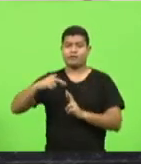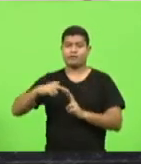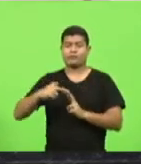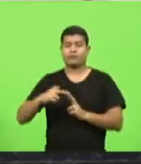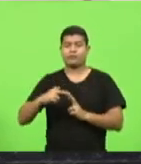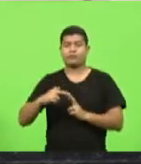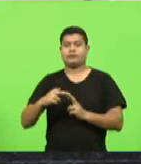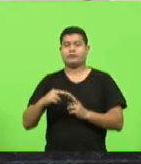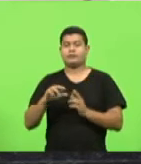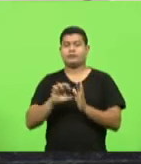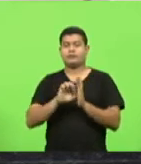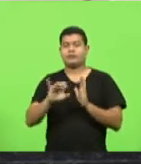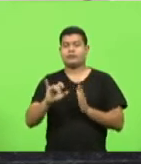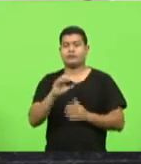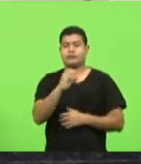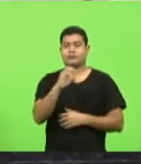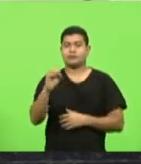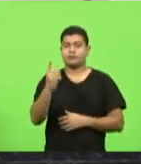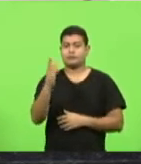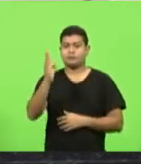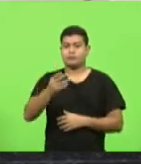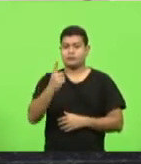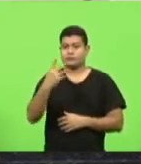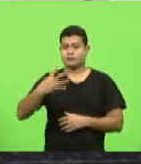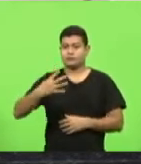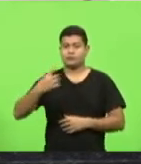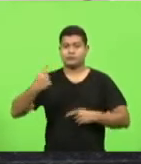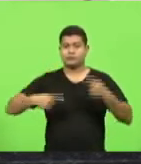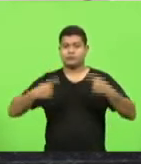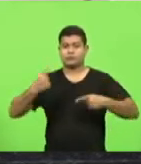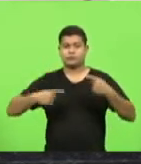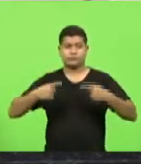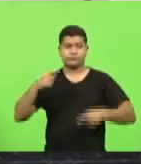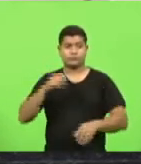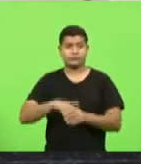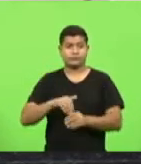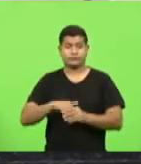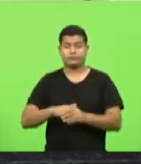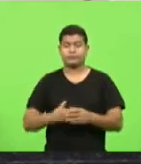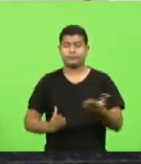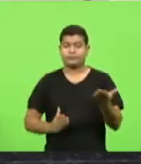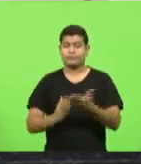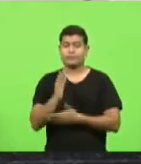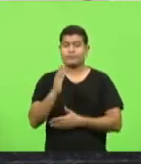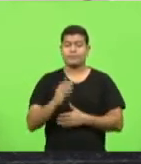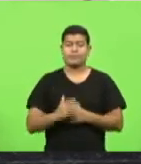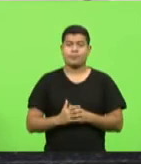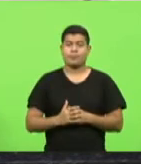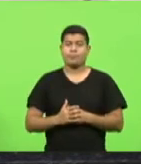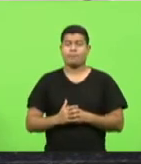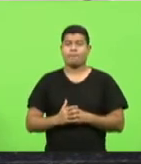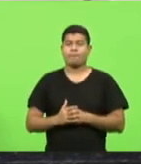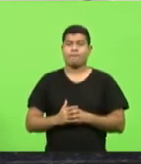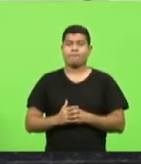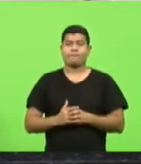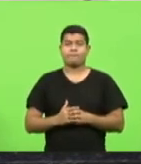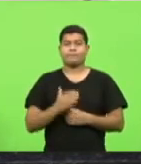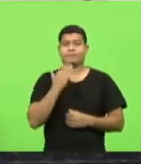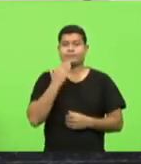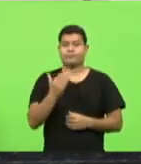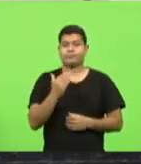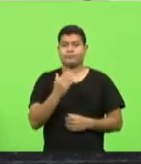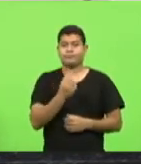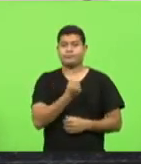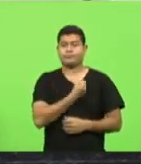2014 em discussão em votação aprovado requerimento número